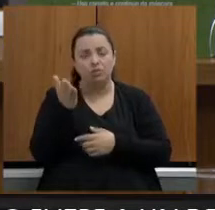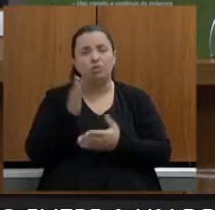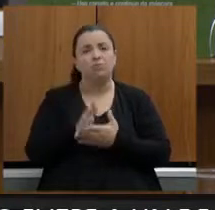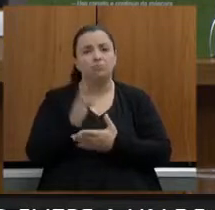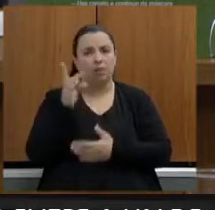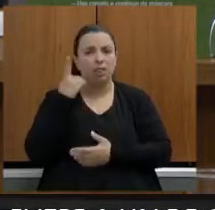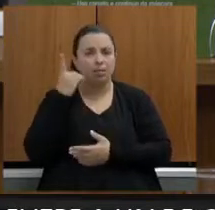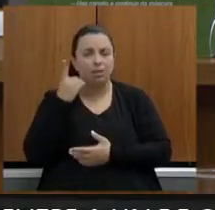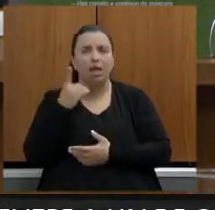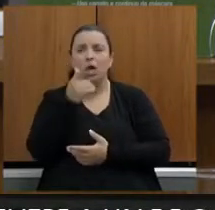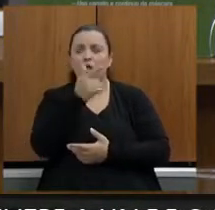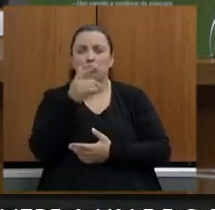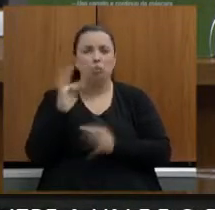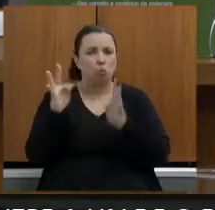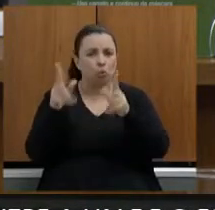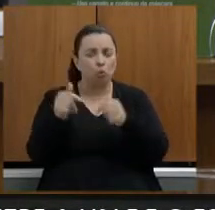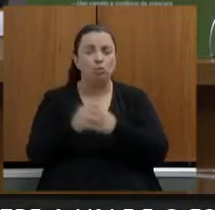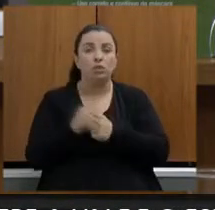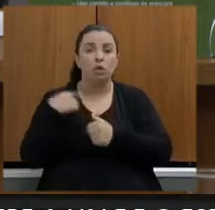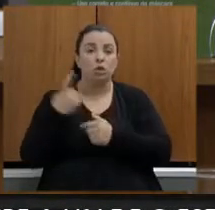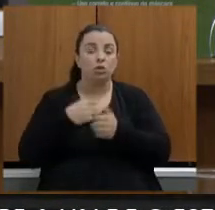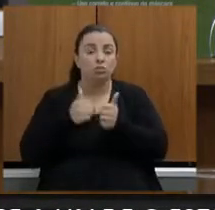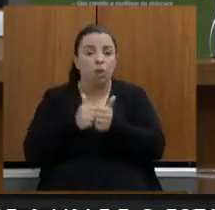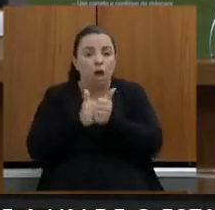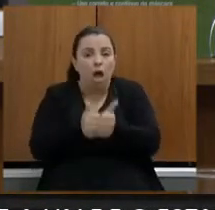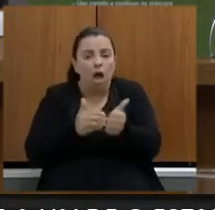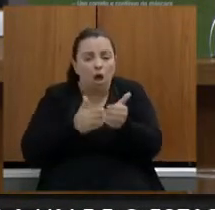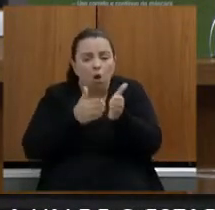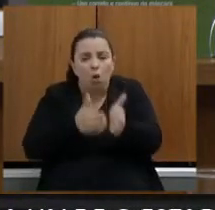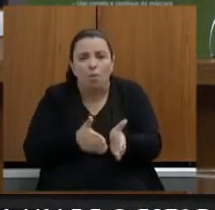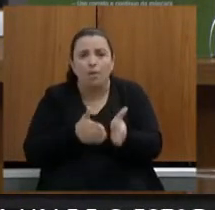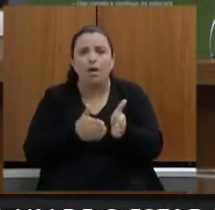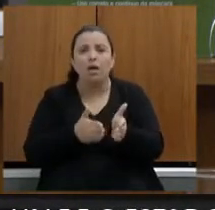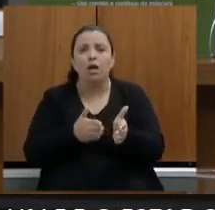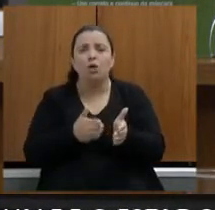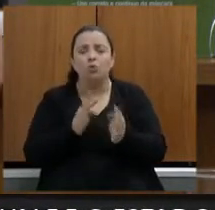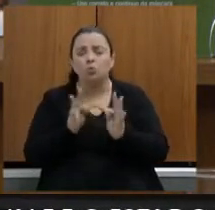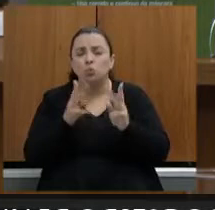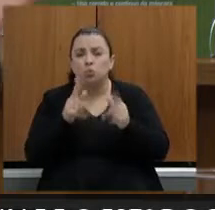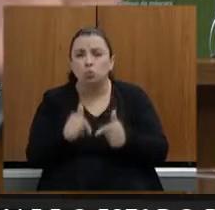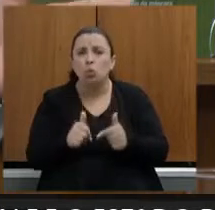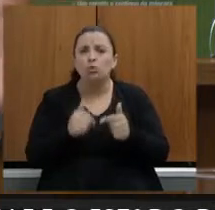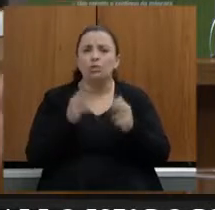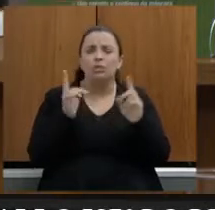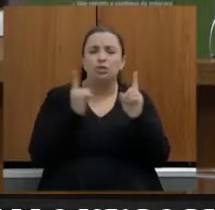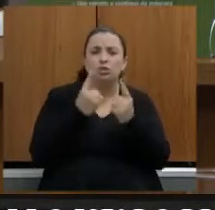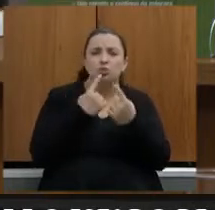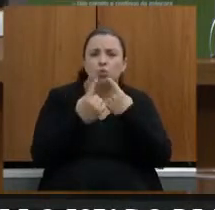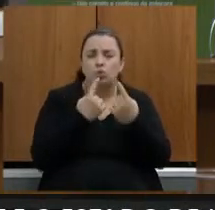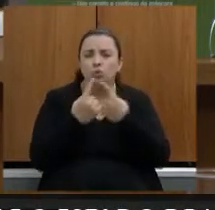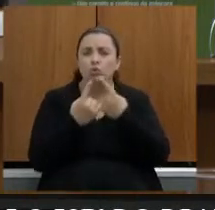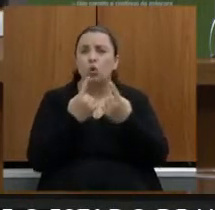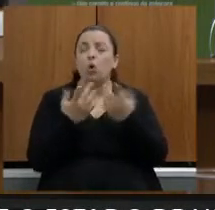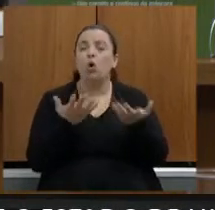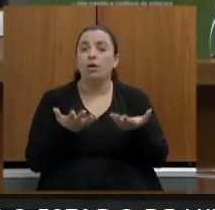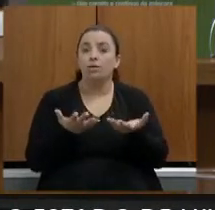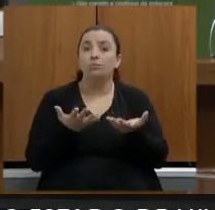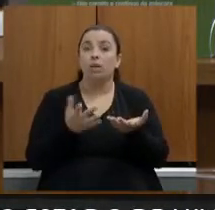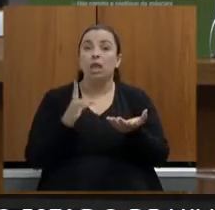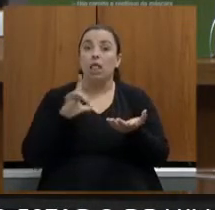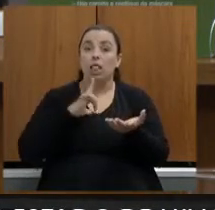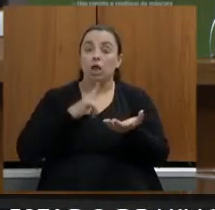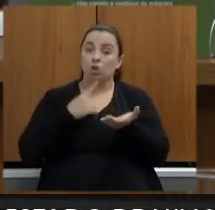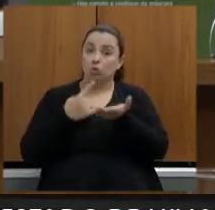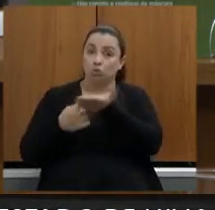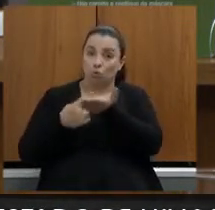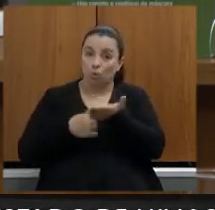temos acompanhado de perto toda essa questão seja no campo dos compromitentes